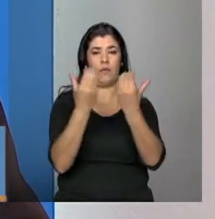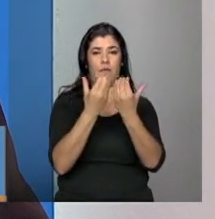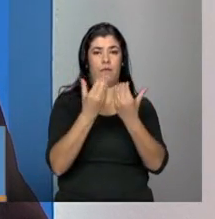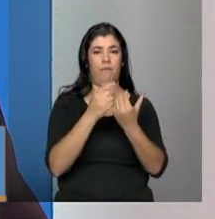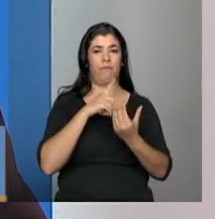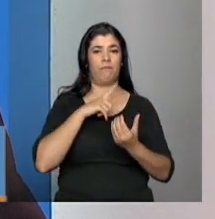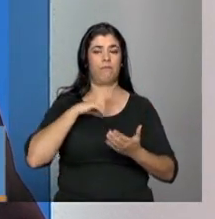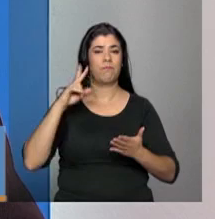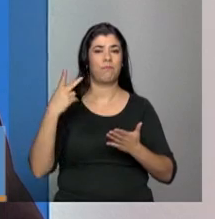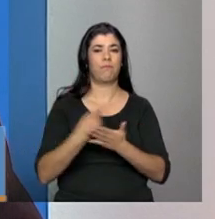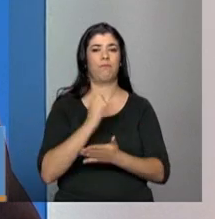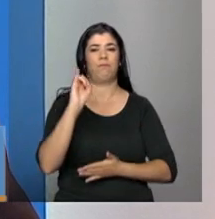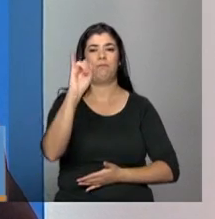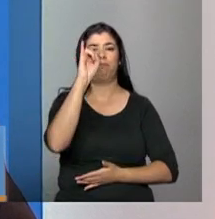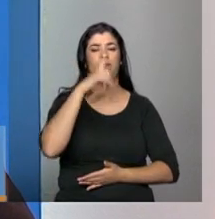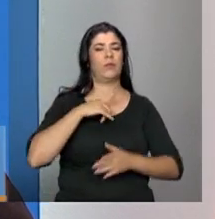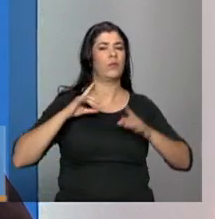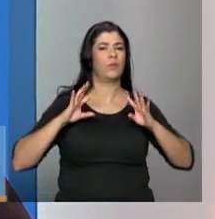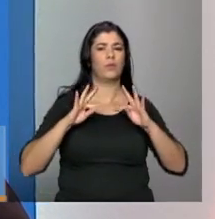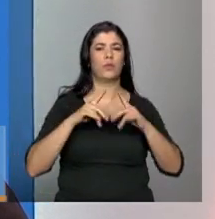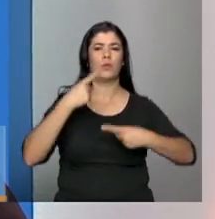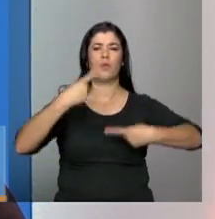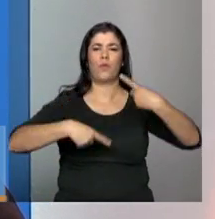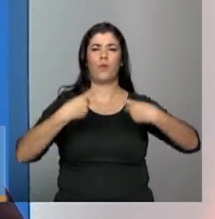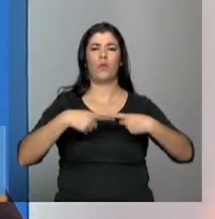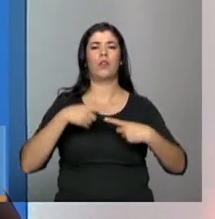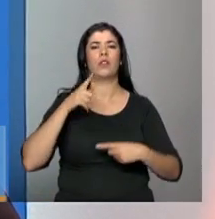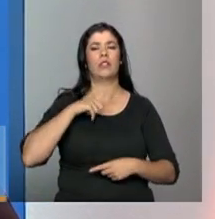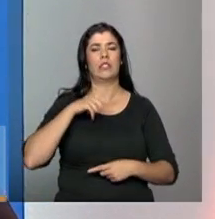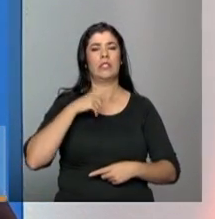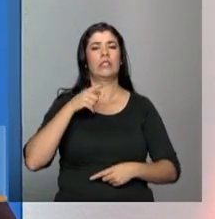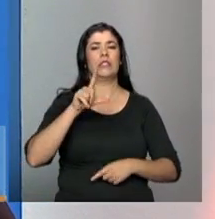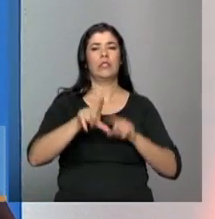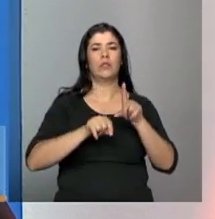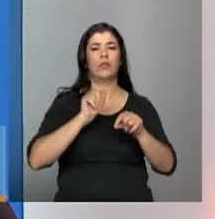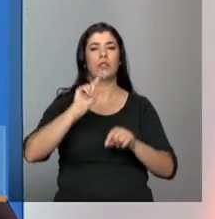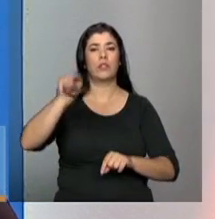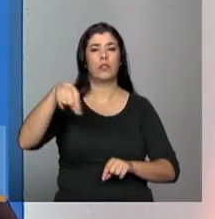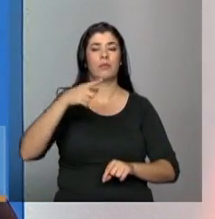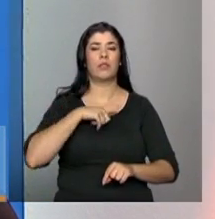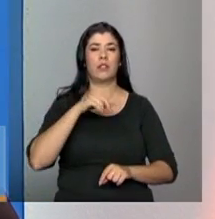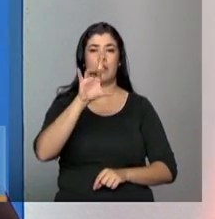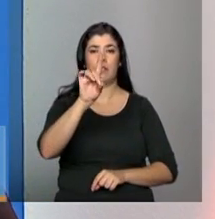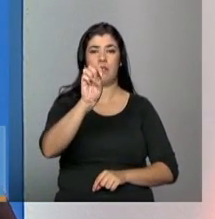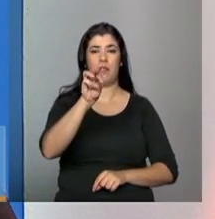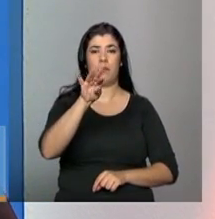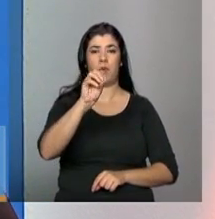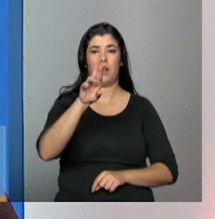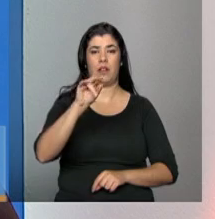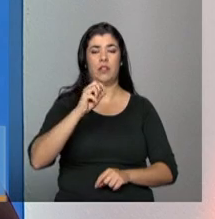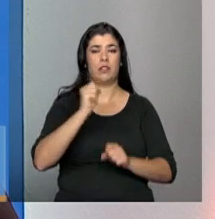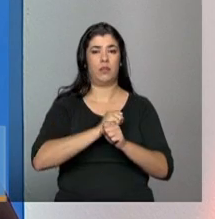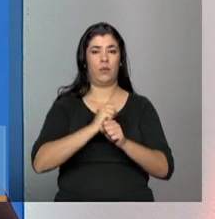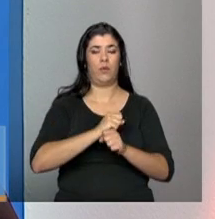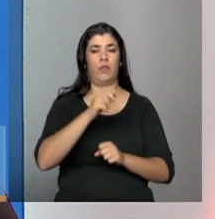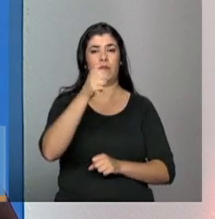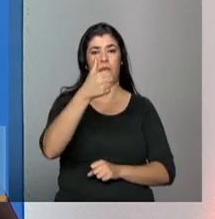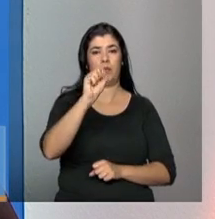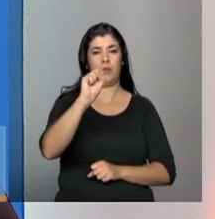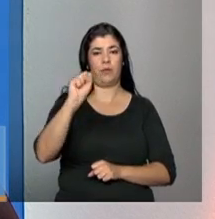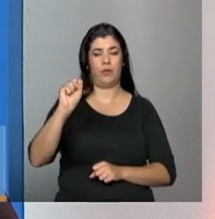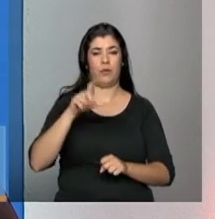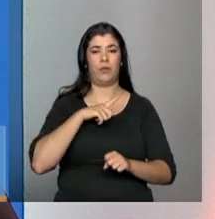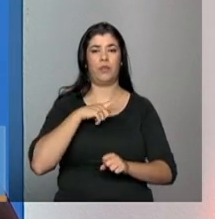âmbito da política pública. Todas as políticas públicas têm adotado, depois da democracia participativa da Constituição de 88, esse